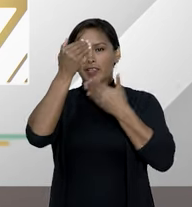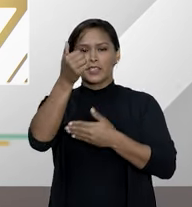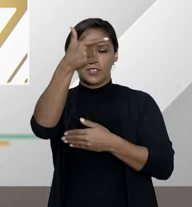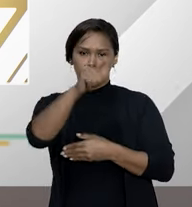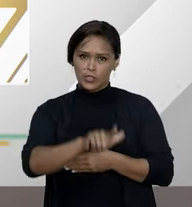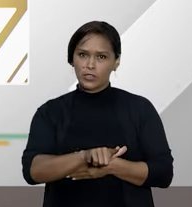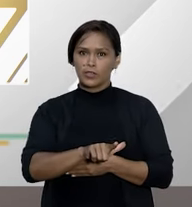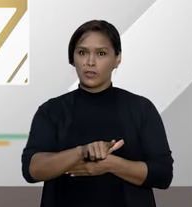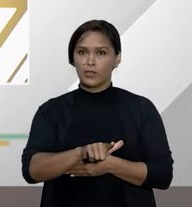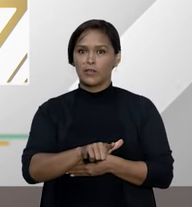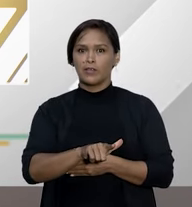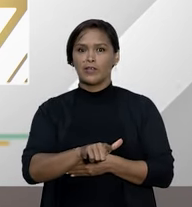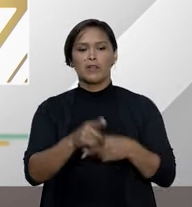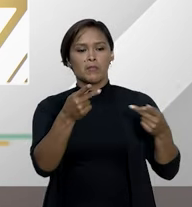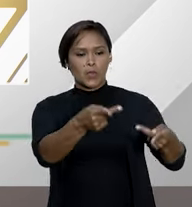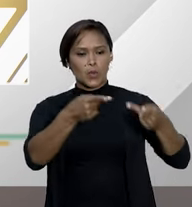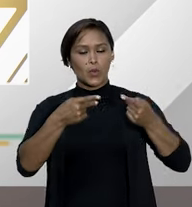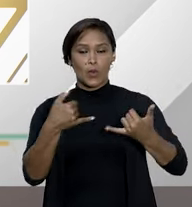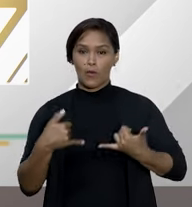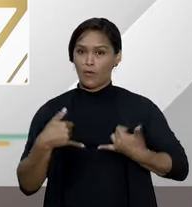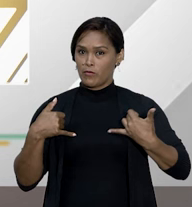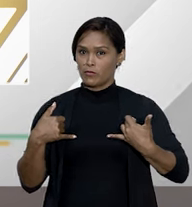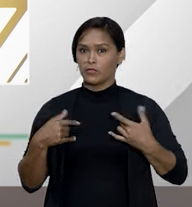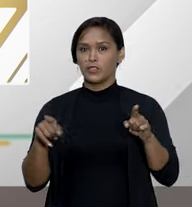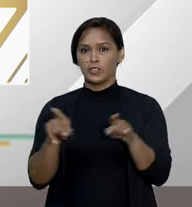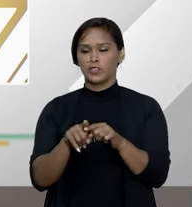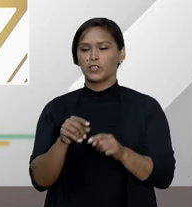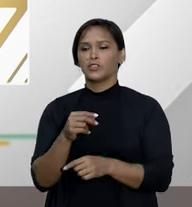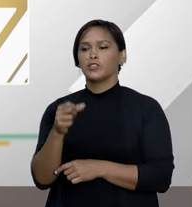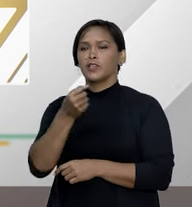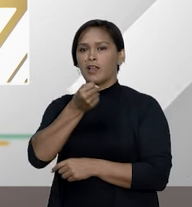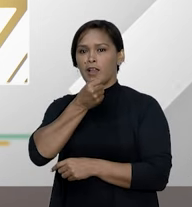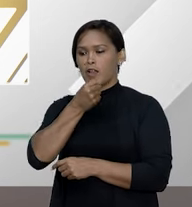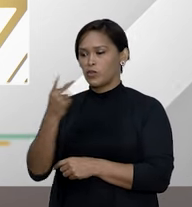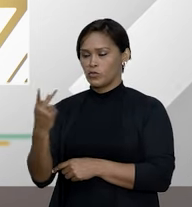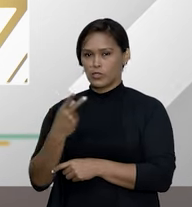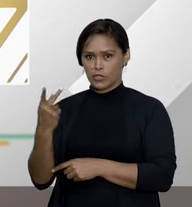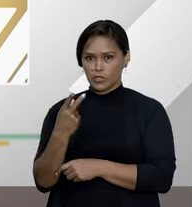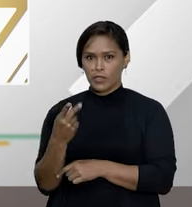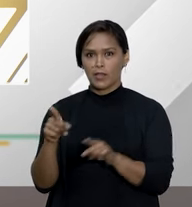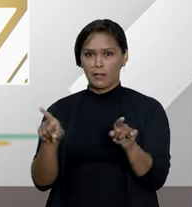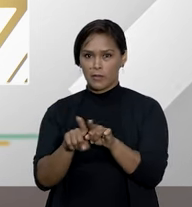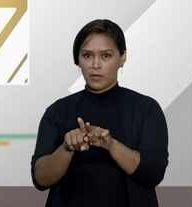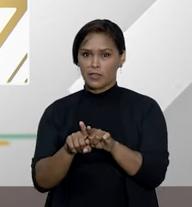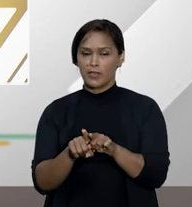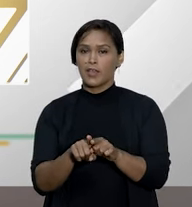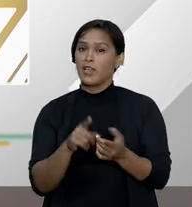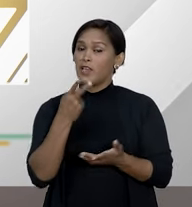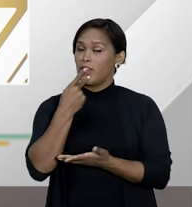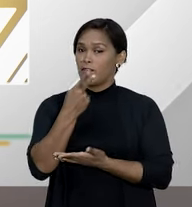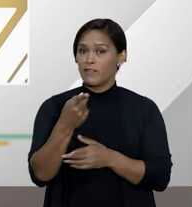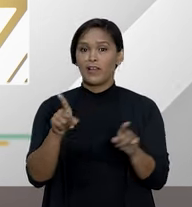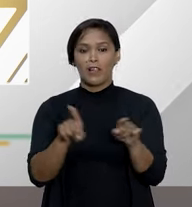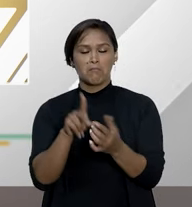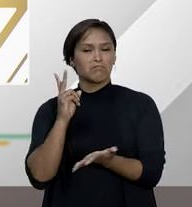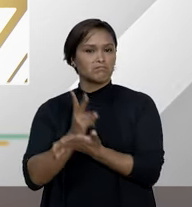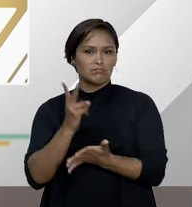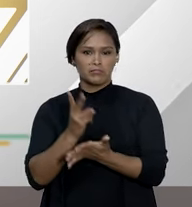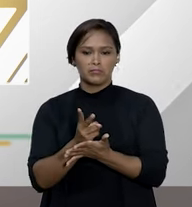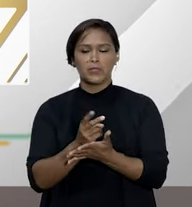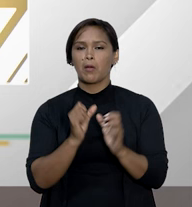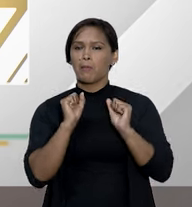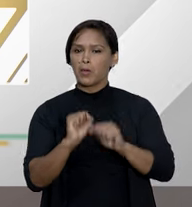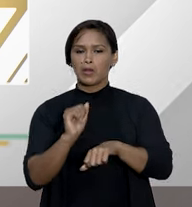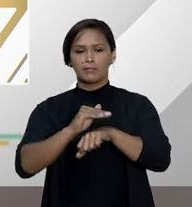agradecimentos pelo honroso convite ao Tiago e a Samanta e dizer que sempre estamos à